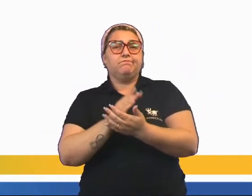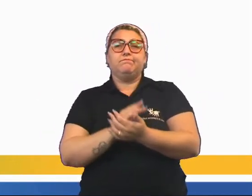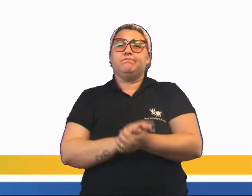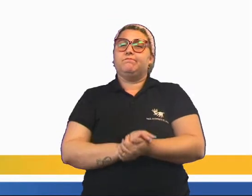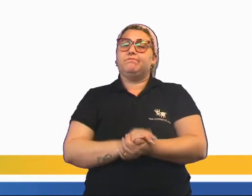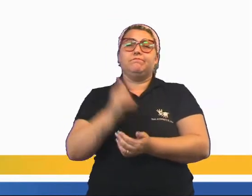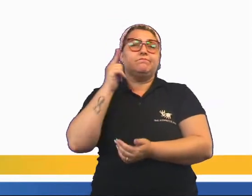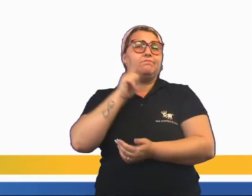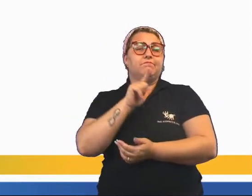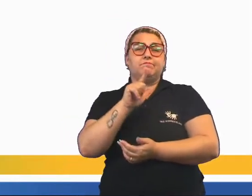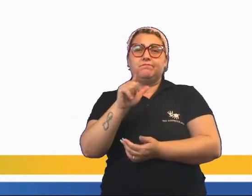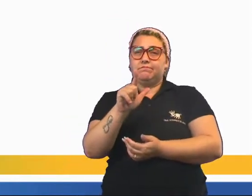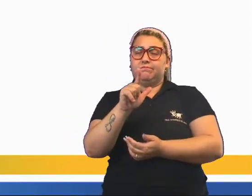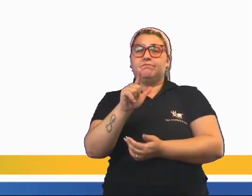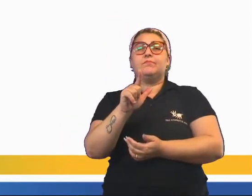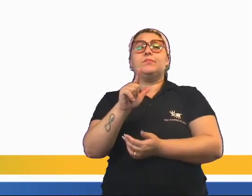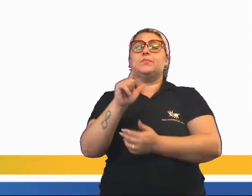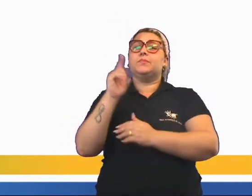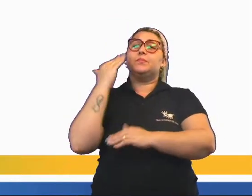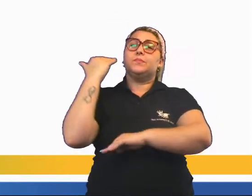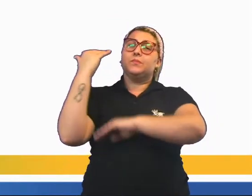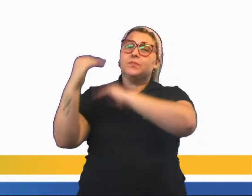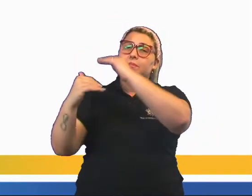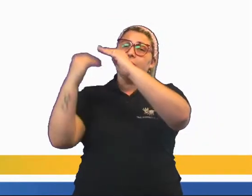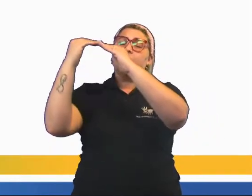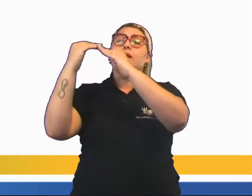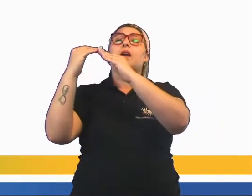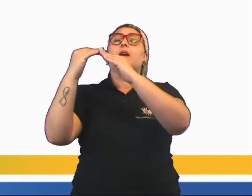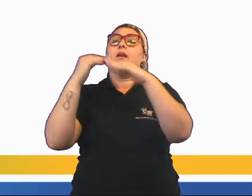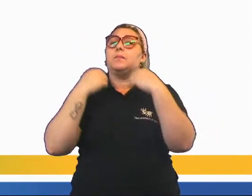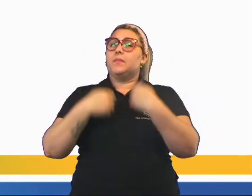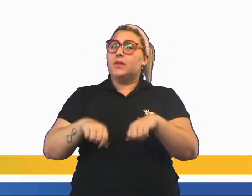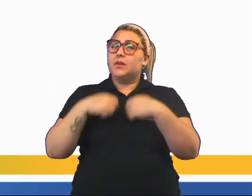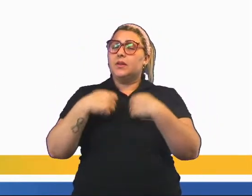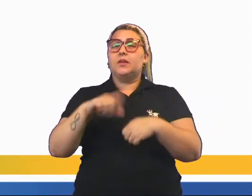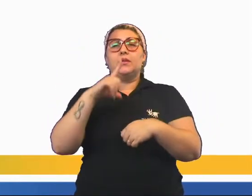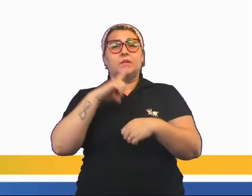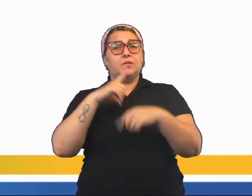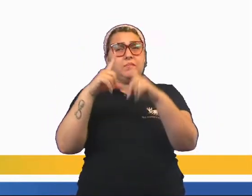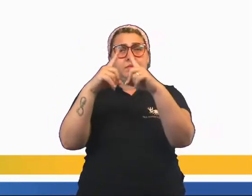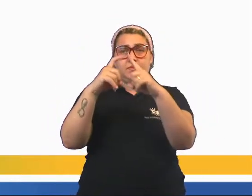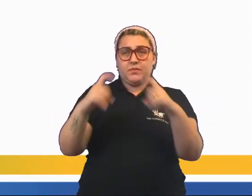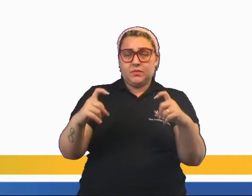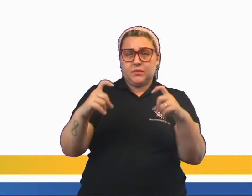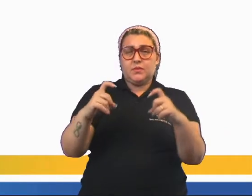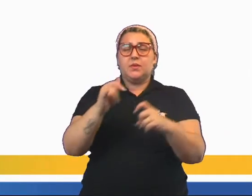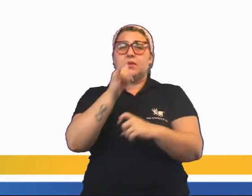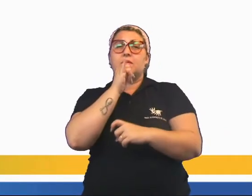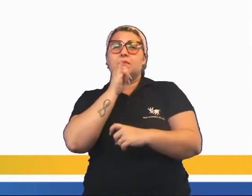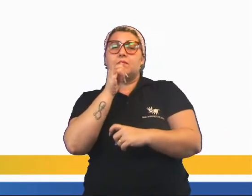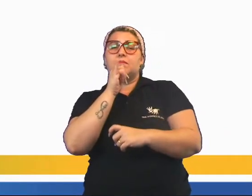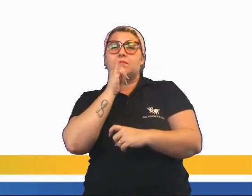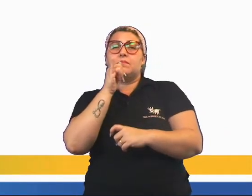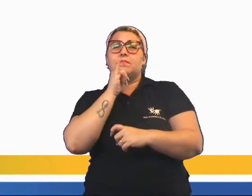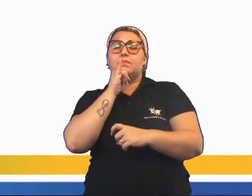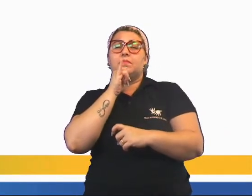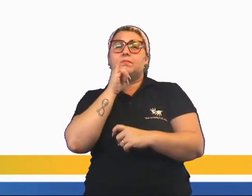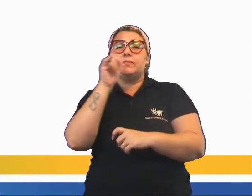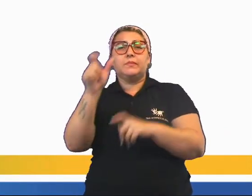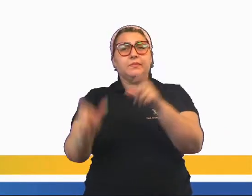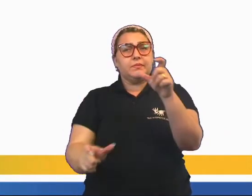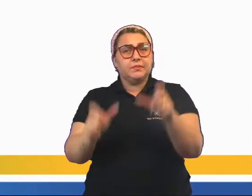que não alcançaram o desenvolvimento que condiz com o desenvolvimento científico. Por exemplo, humanização,